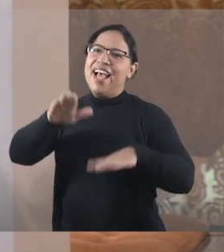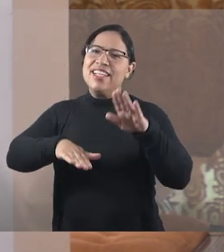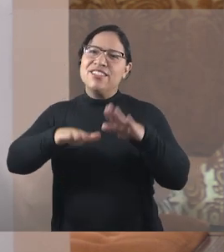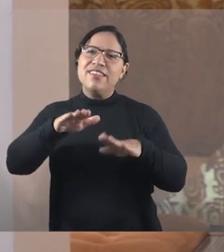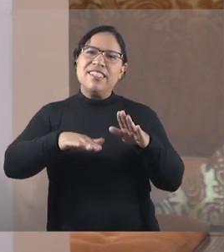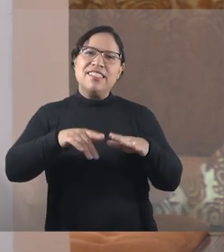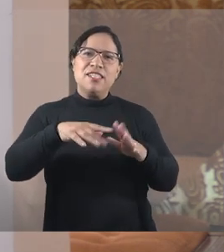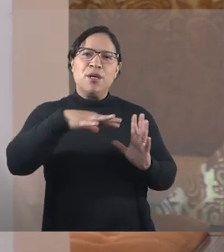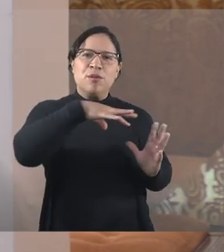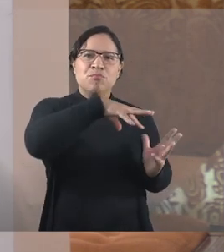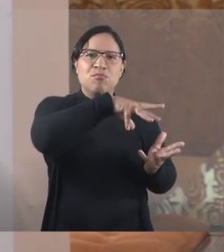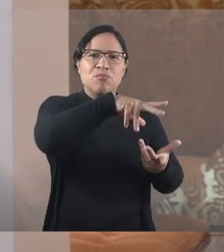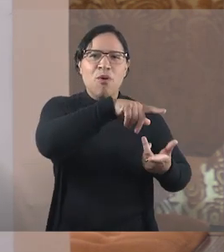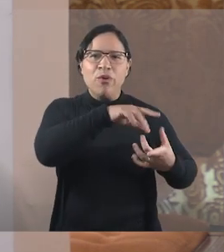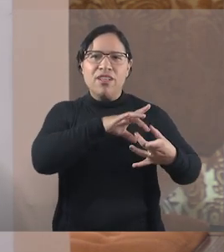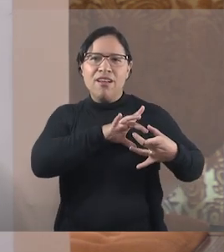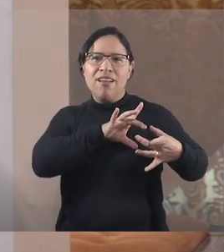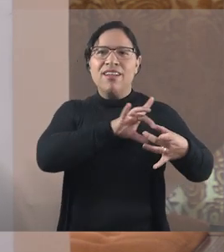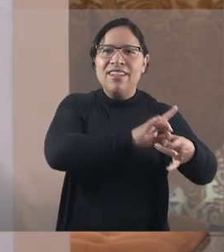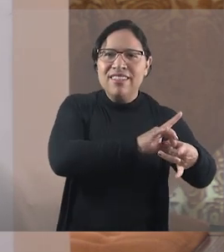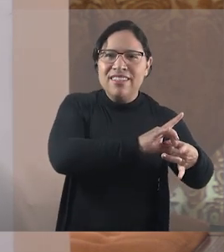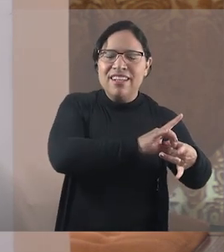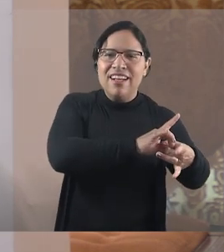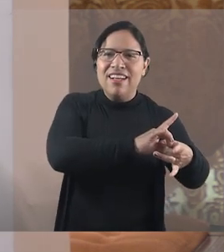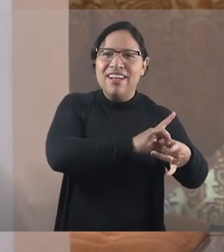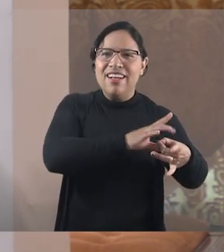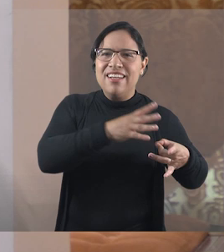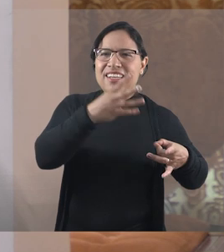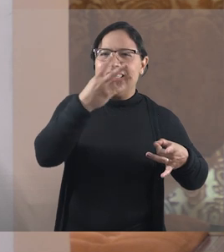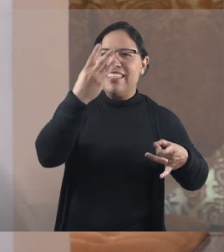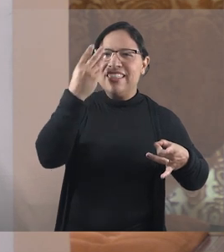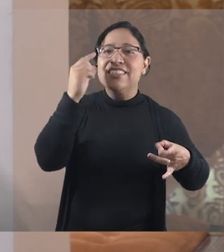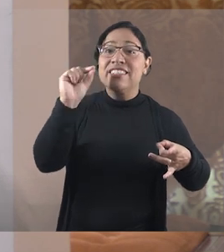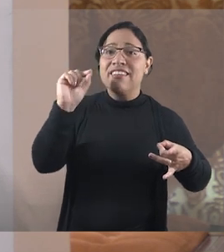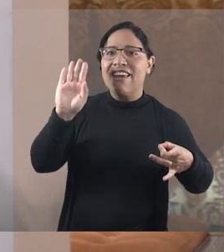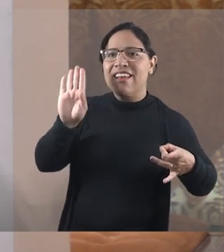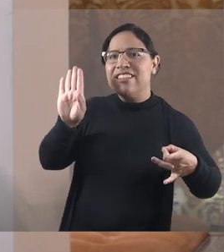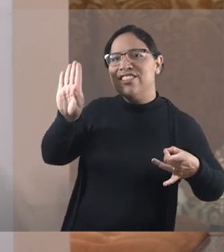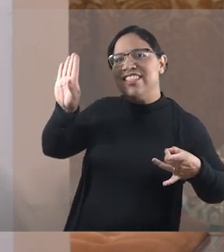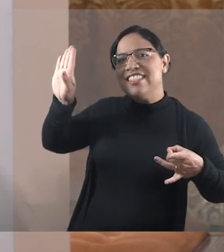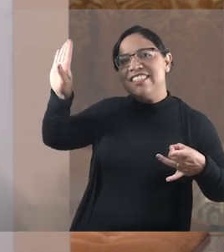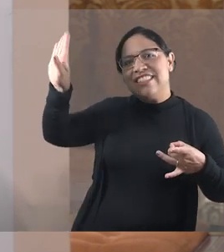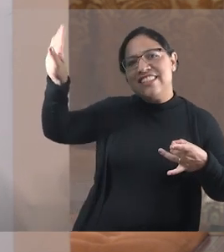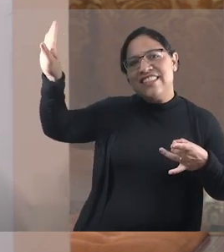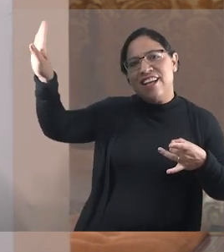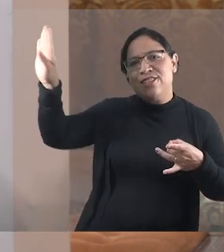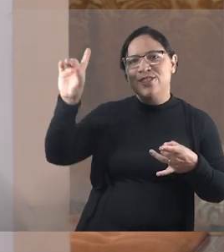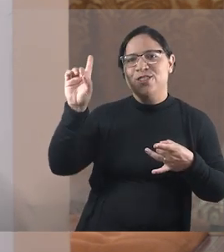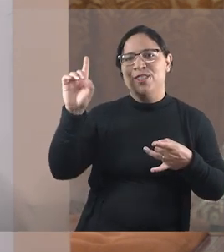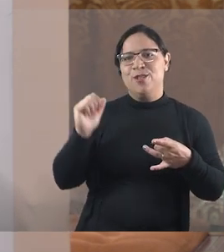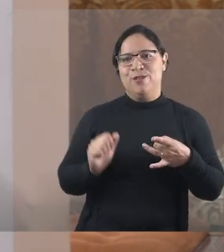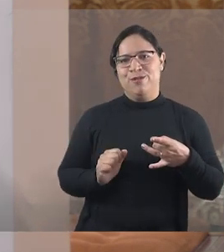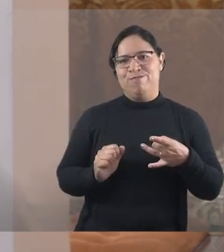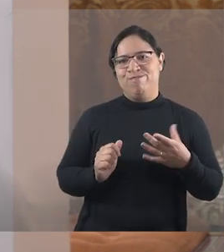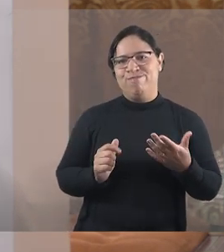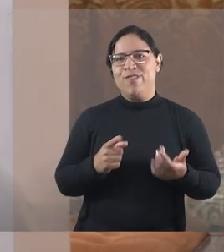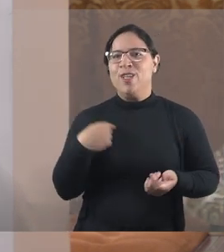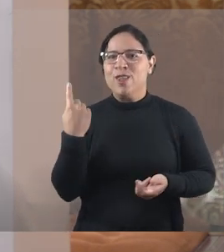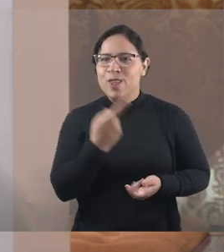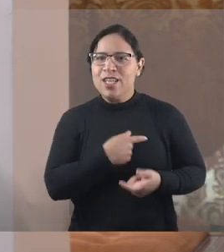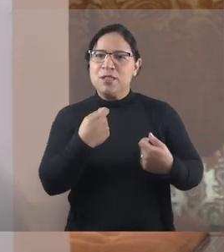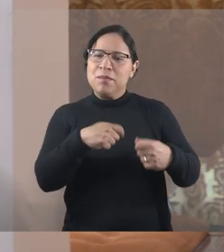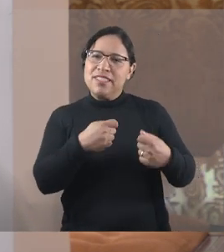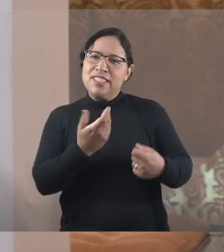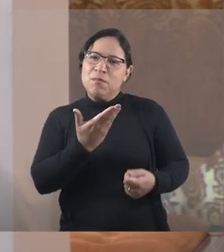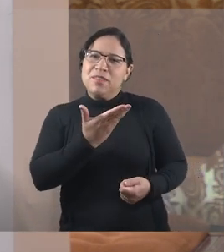esquecemos que, na verdade, quando fazemos isso, nos distanciamos de Deus, porque é impossível que nós sejamos amigos do mundo, amigos